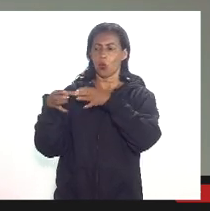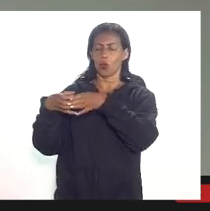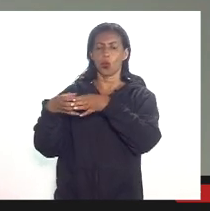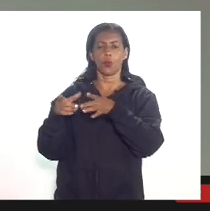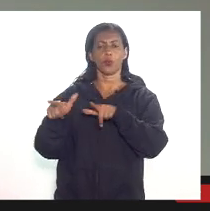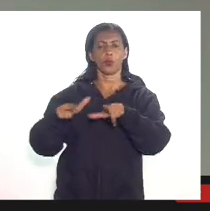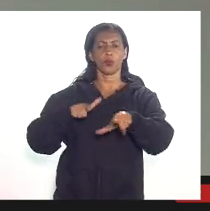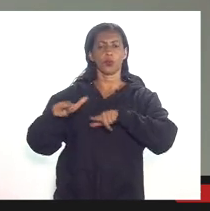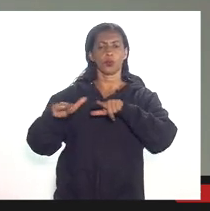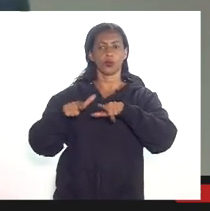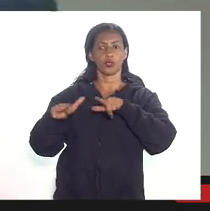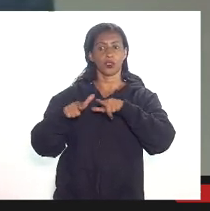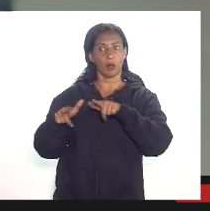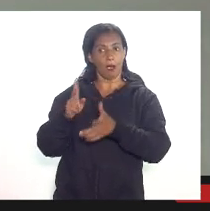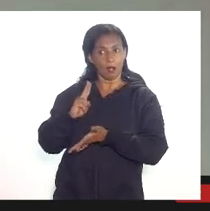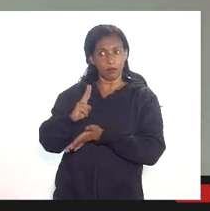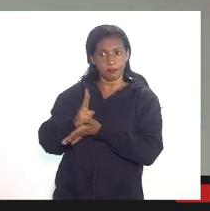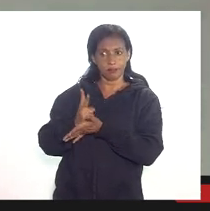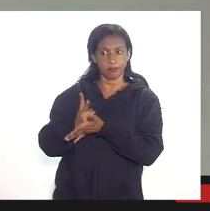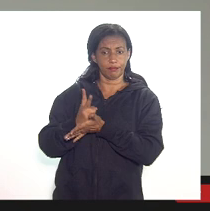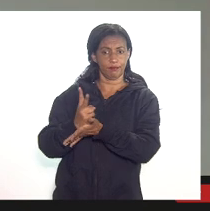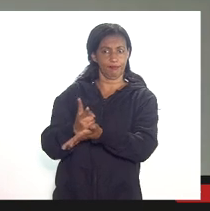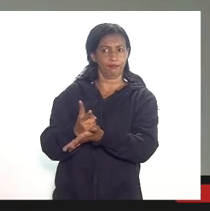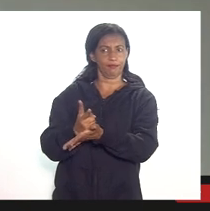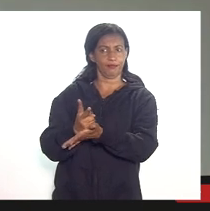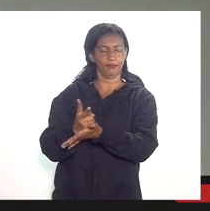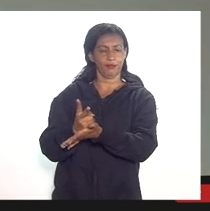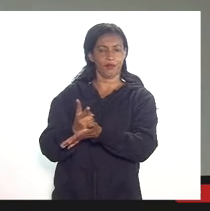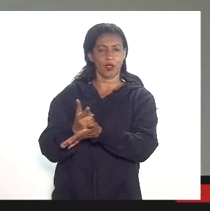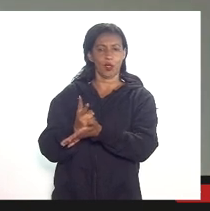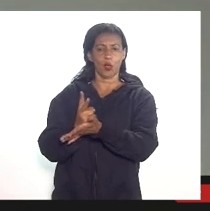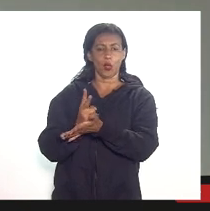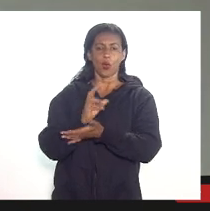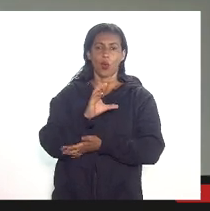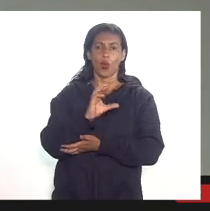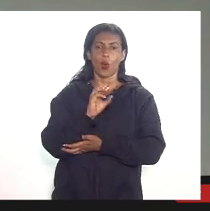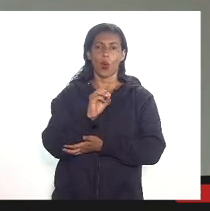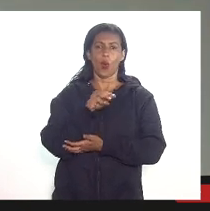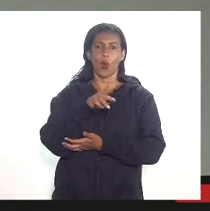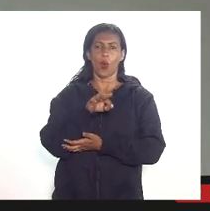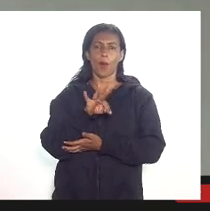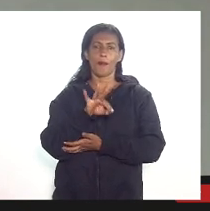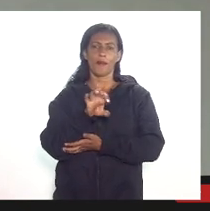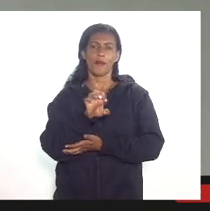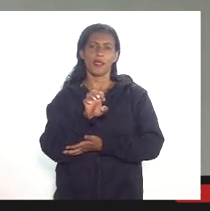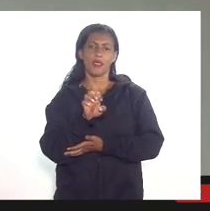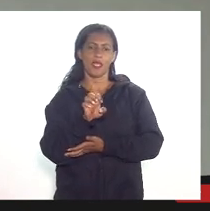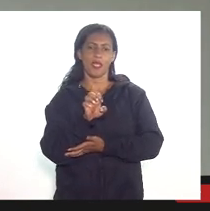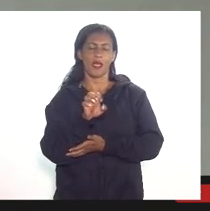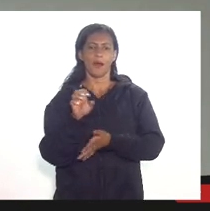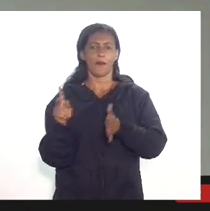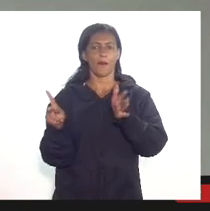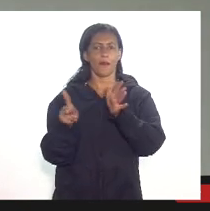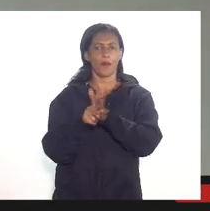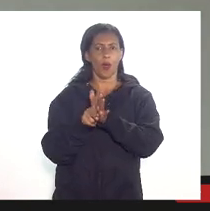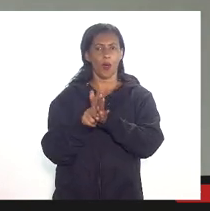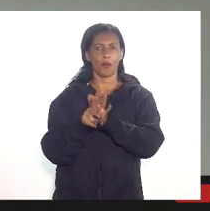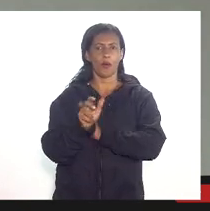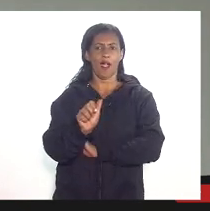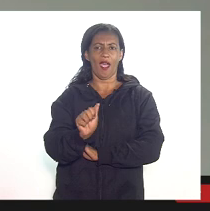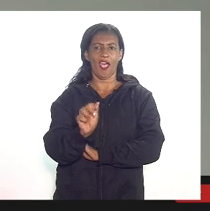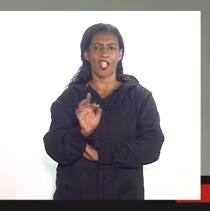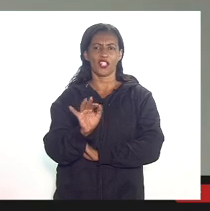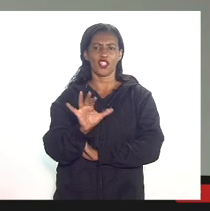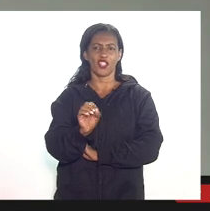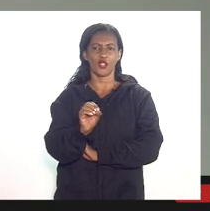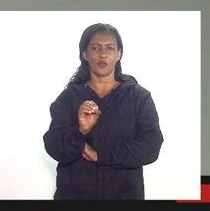operacional permanente no Comitê de Recuperação de Ativos no Estado do Rio de Janeiro, do qual